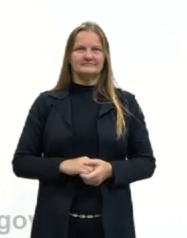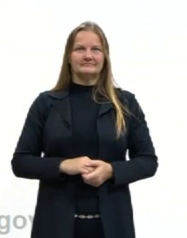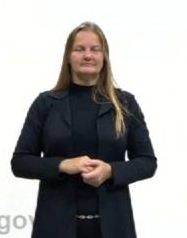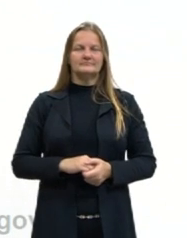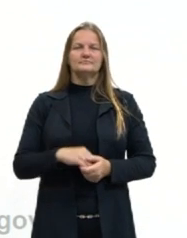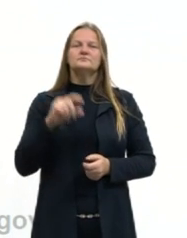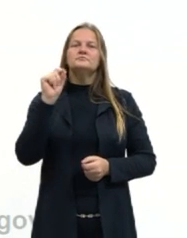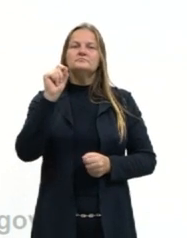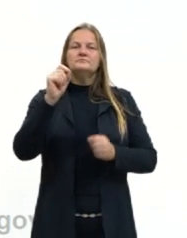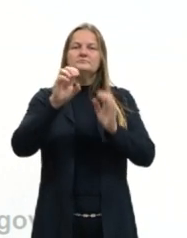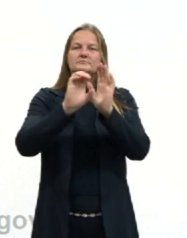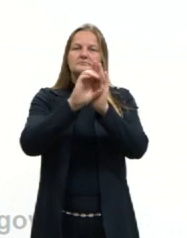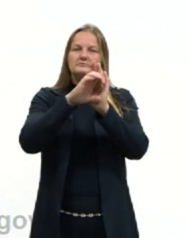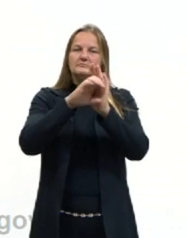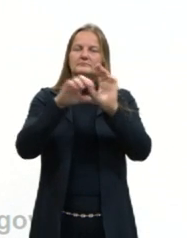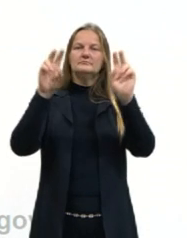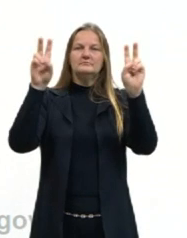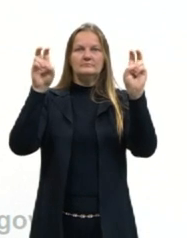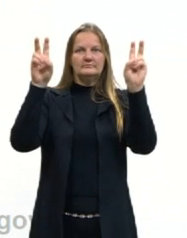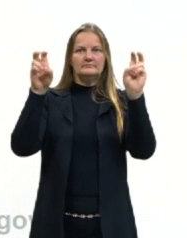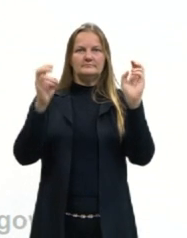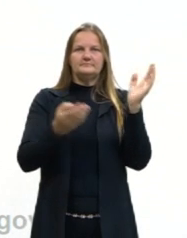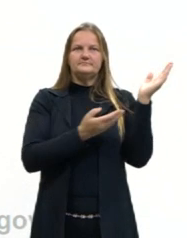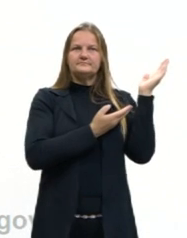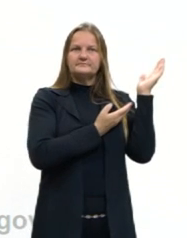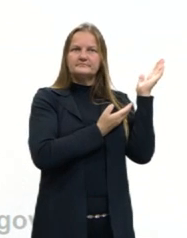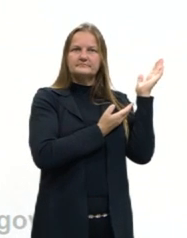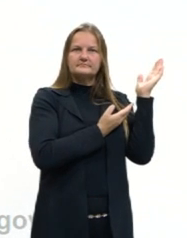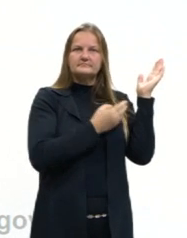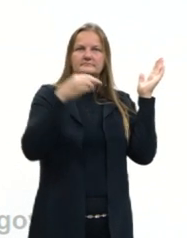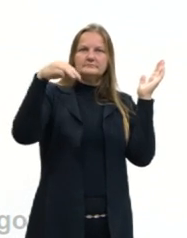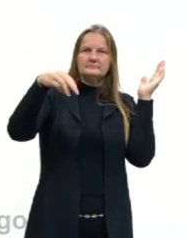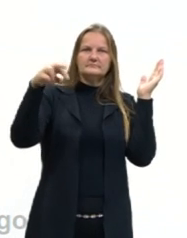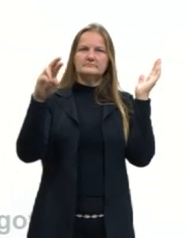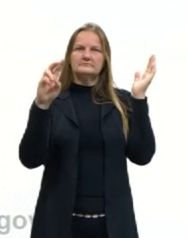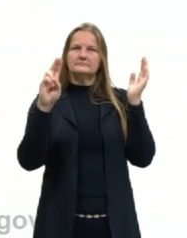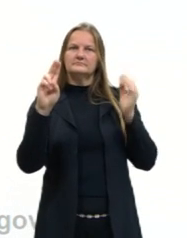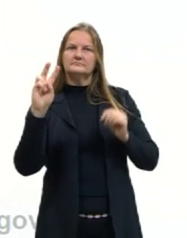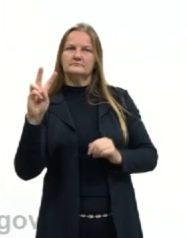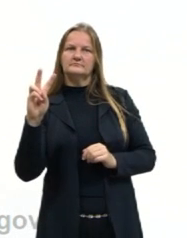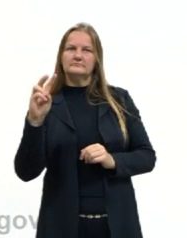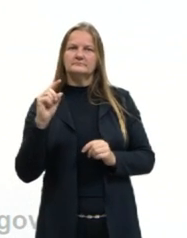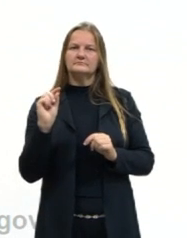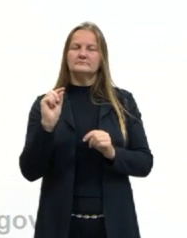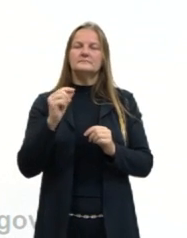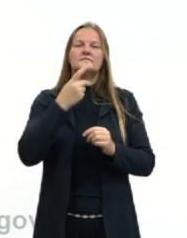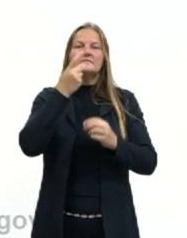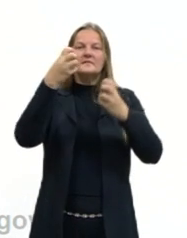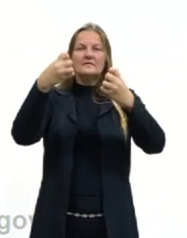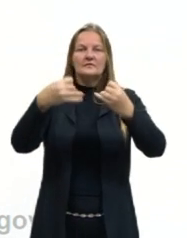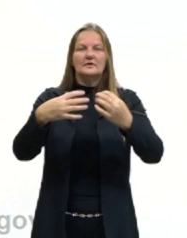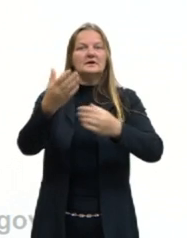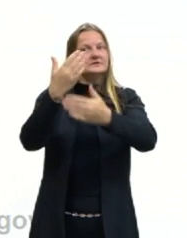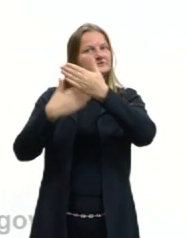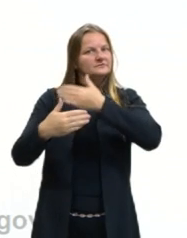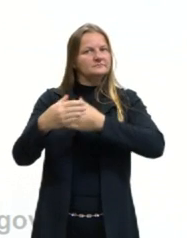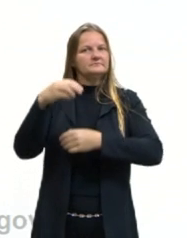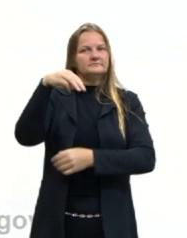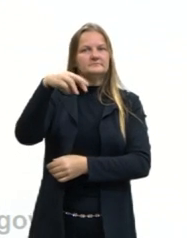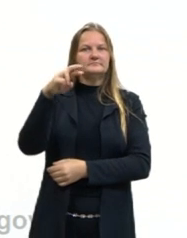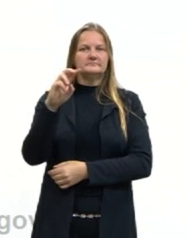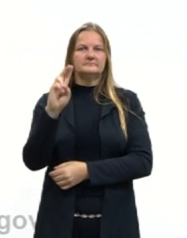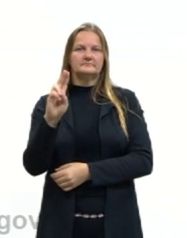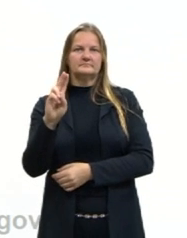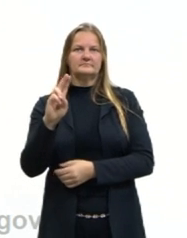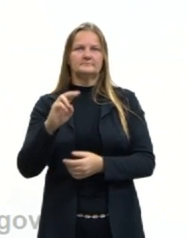Bom, entrando no nosso assunto de hoje, que é o MRUV, a gente já falou sobre o MRU, então hoje a gente